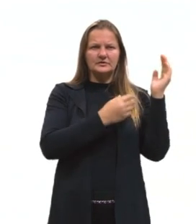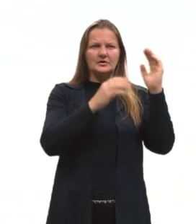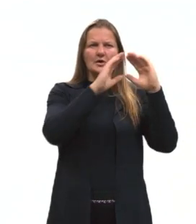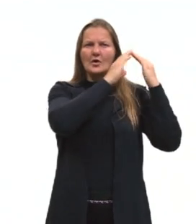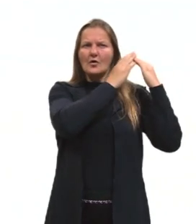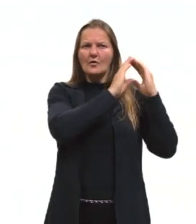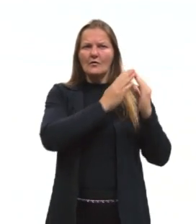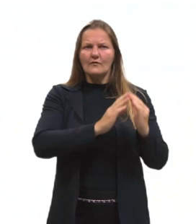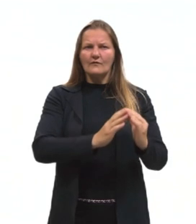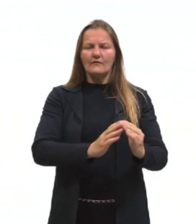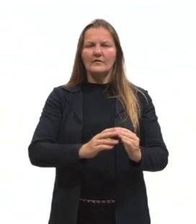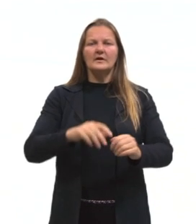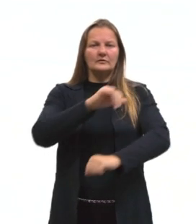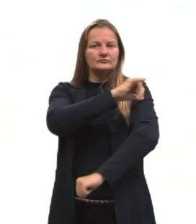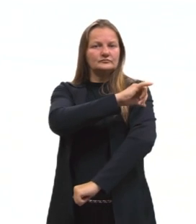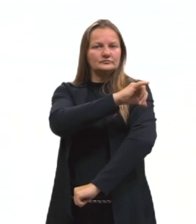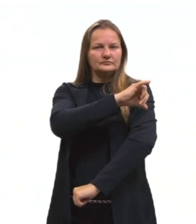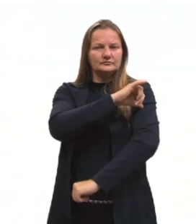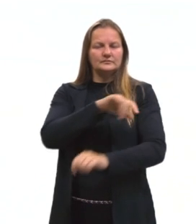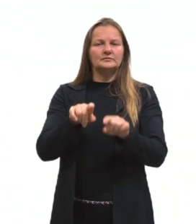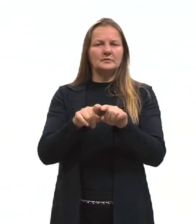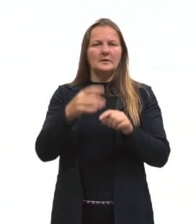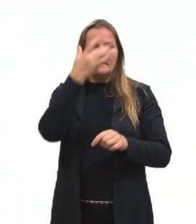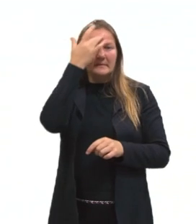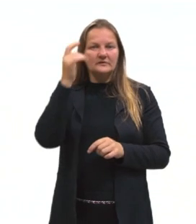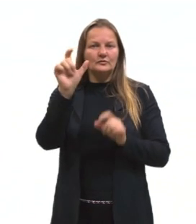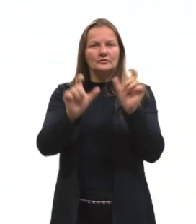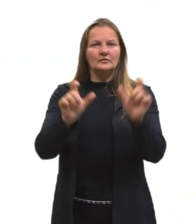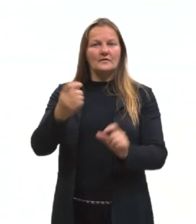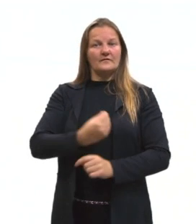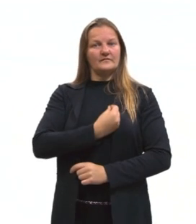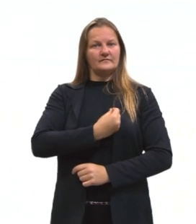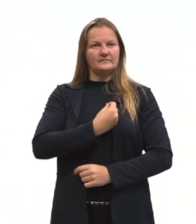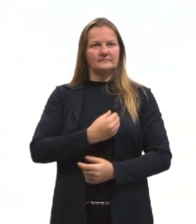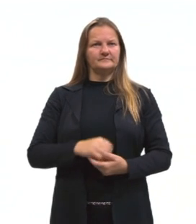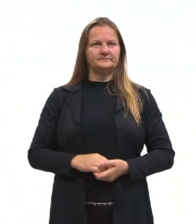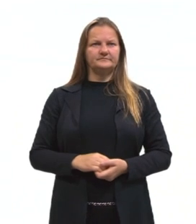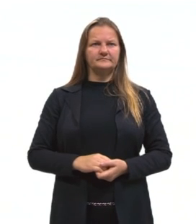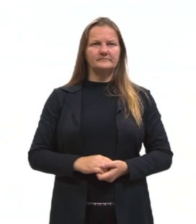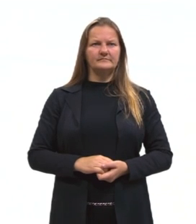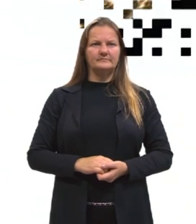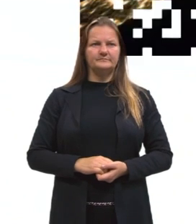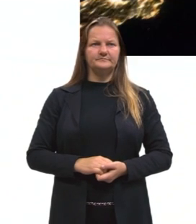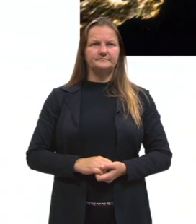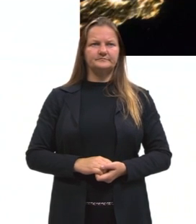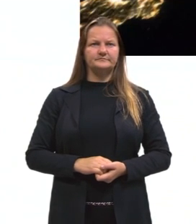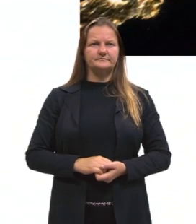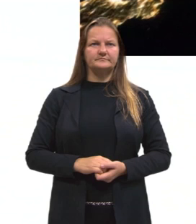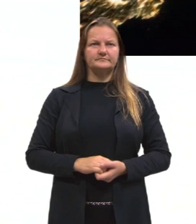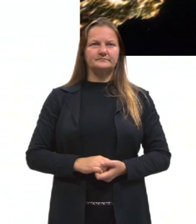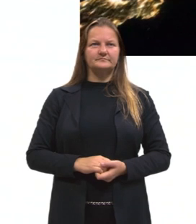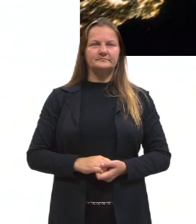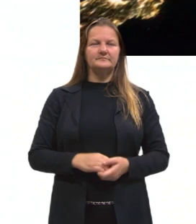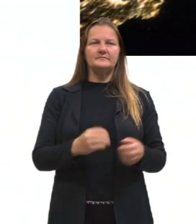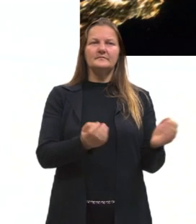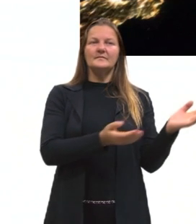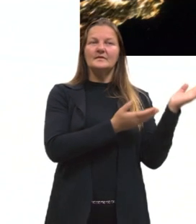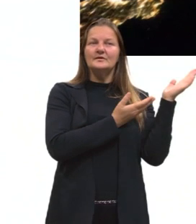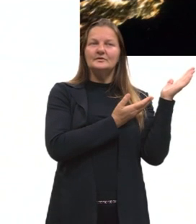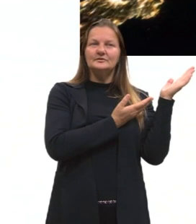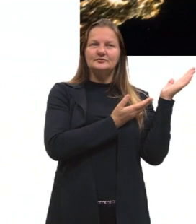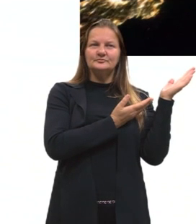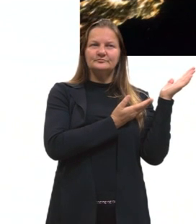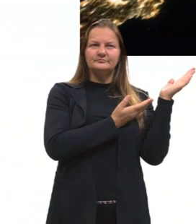essa questão aí relacionada às pessoas. Vamos lá, então, vamos passar mais um slidezinho. Olha lá, trago duas